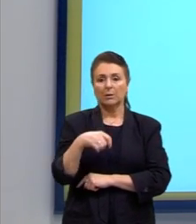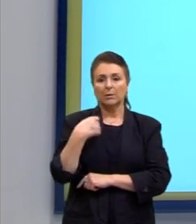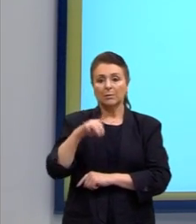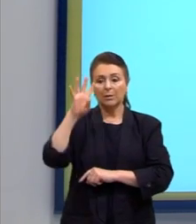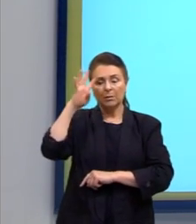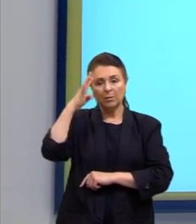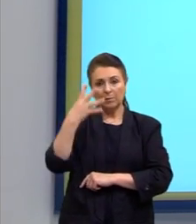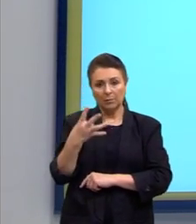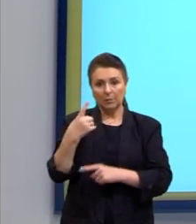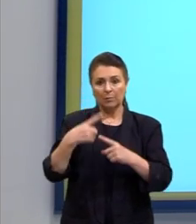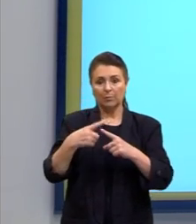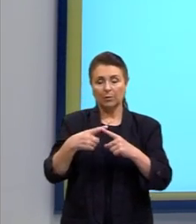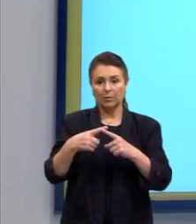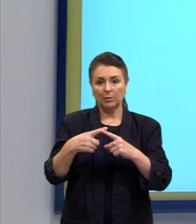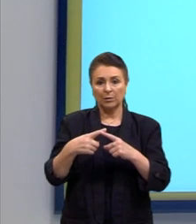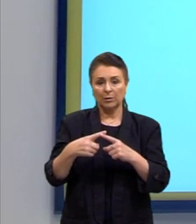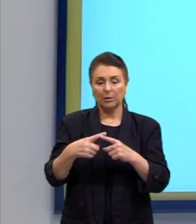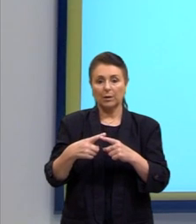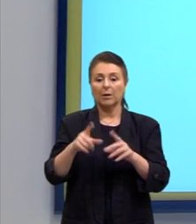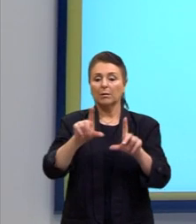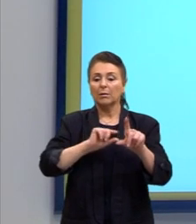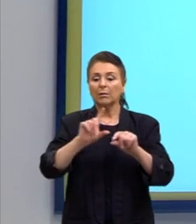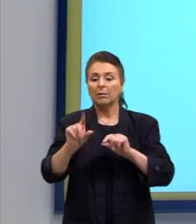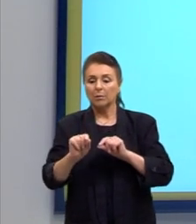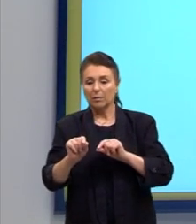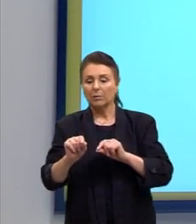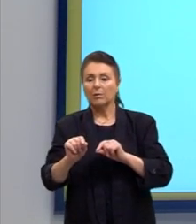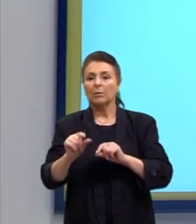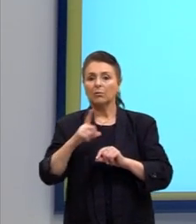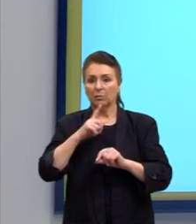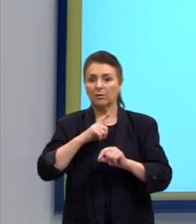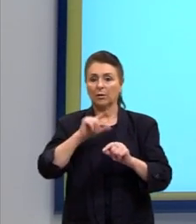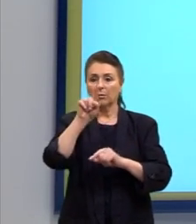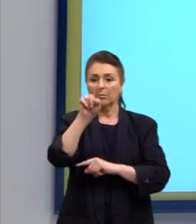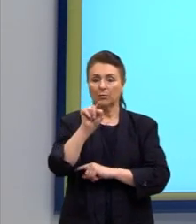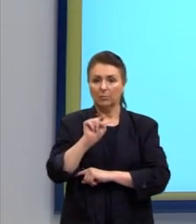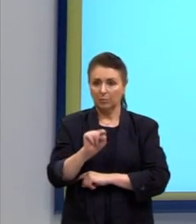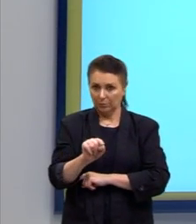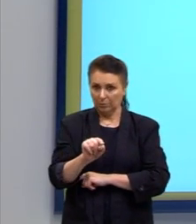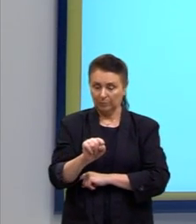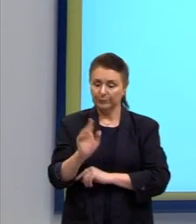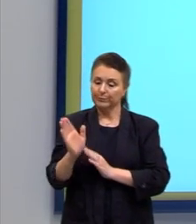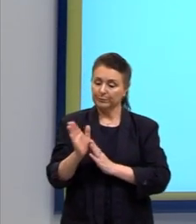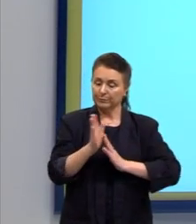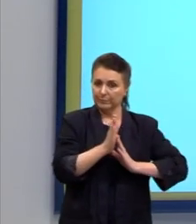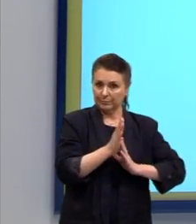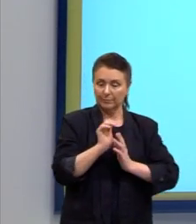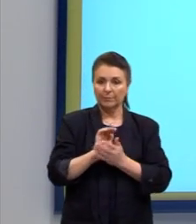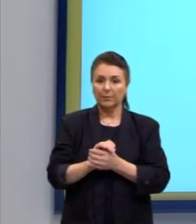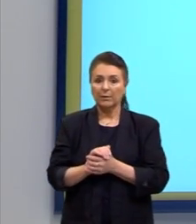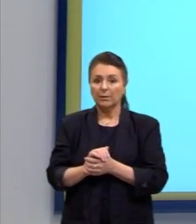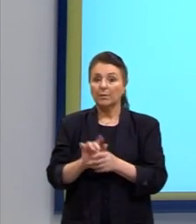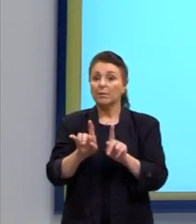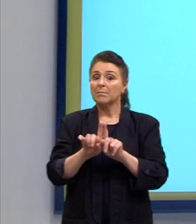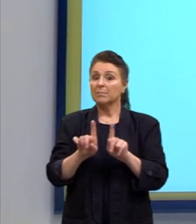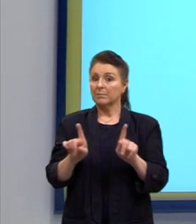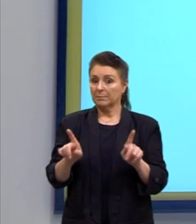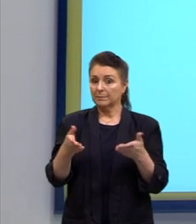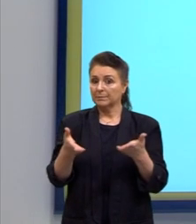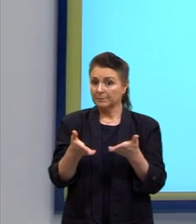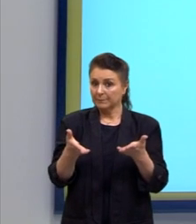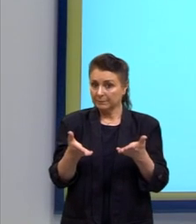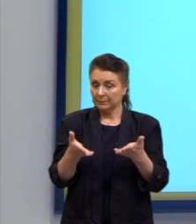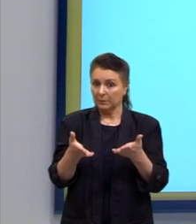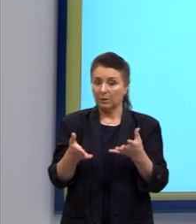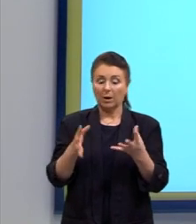porque as alternativas trazem, né? Todos os fatoriais. Então, deixamos assim. Mas, agora as